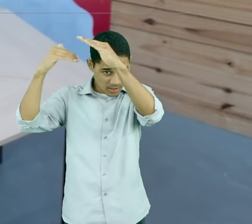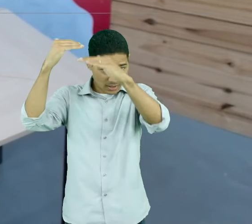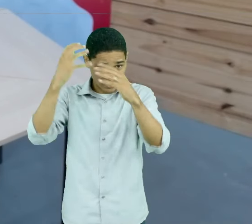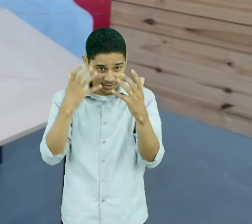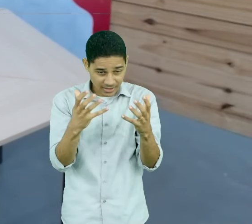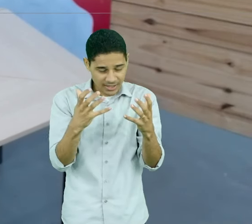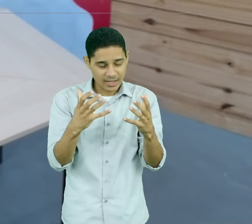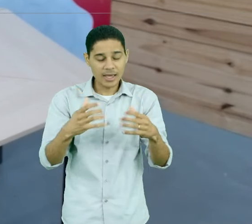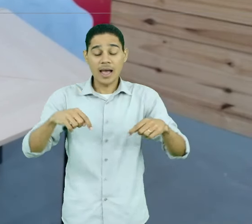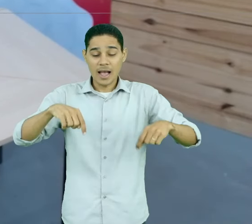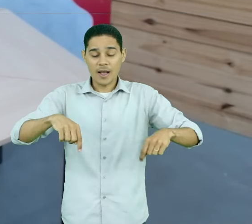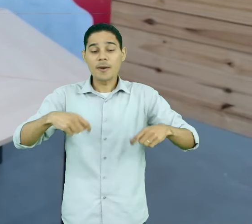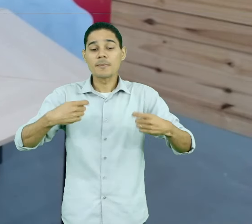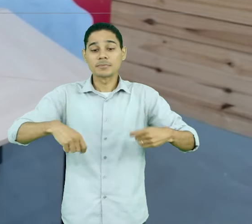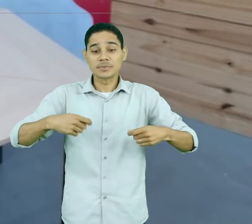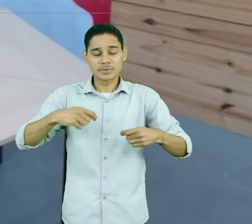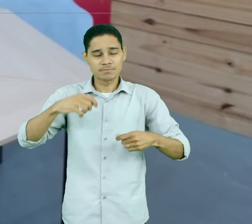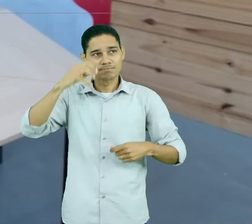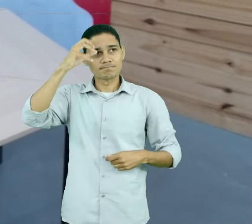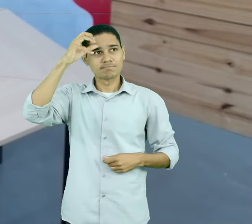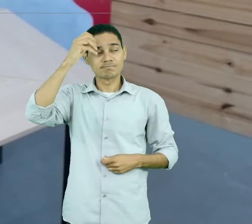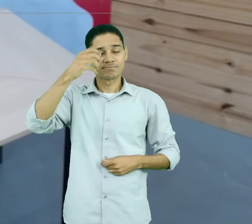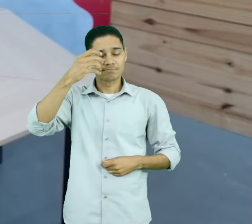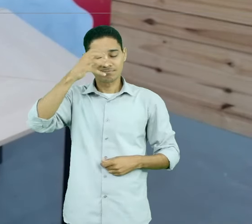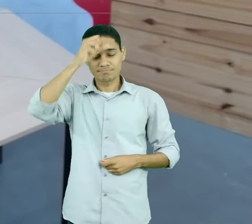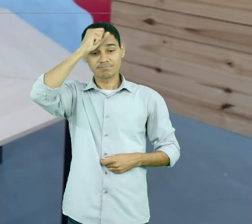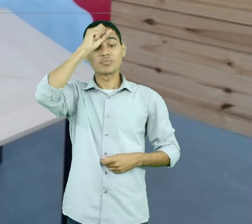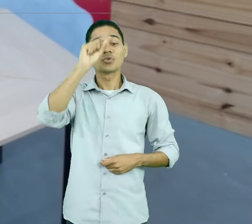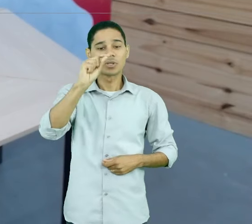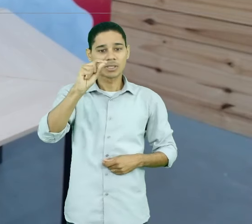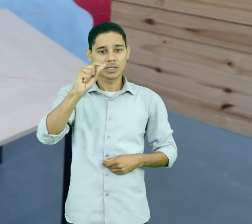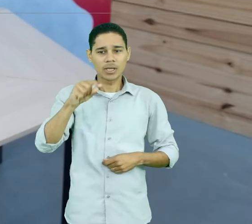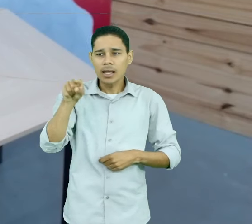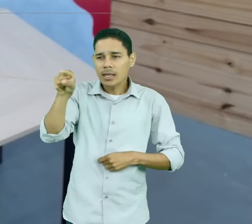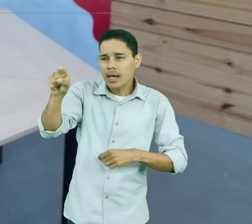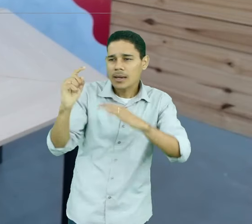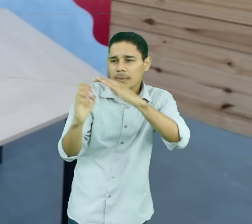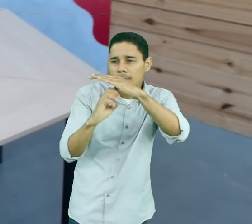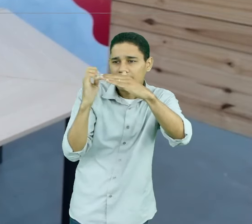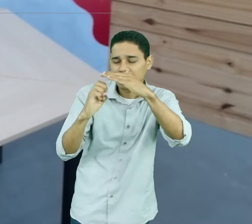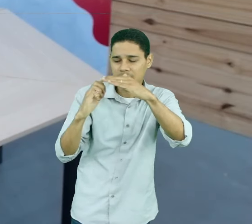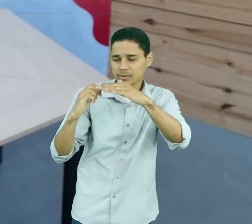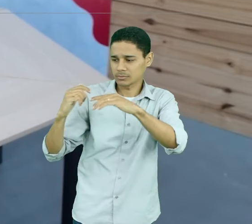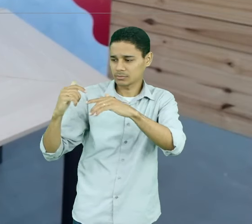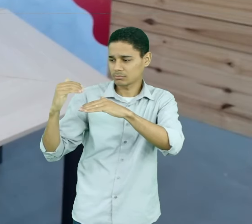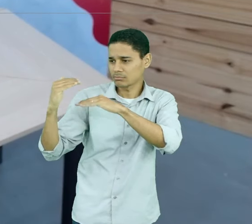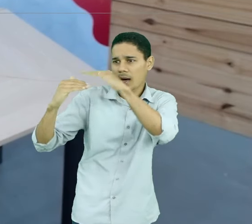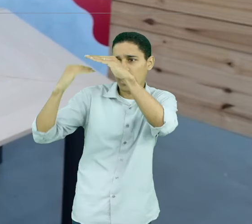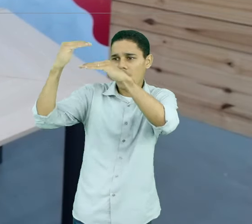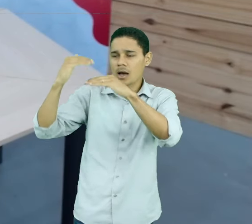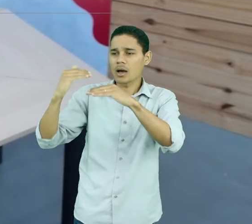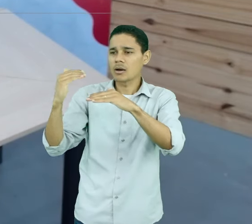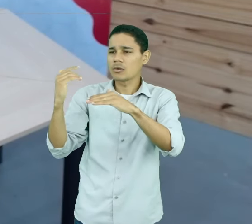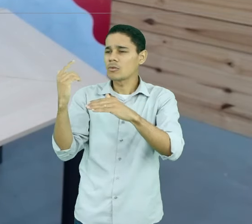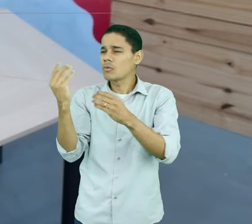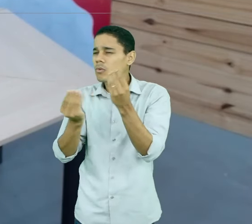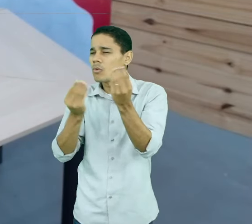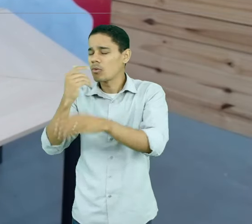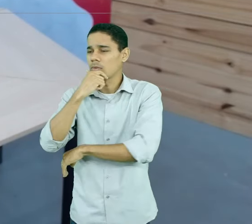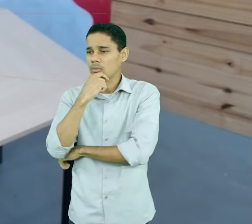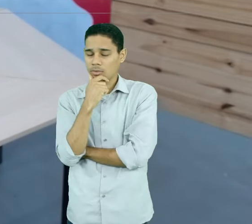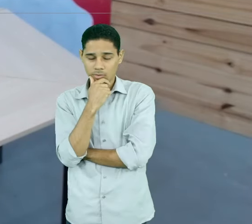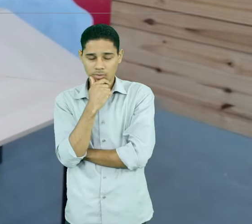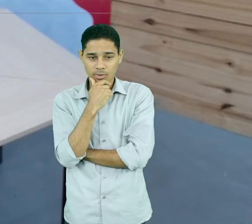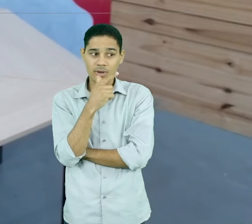numa empresa, qual é a estrutura de carreira. Daí, você terá a oportunidade de